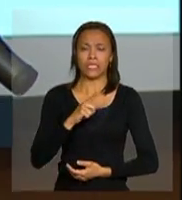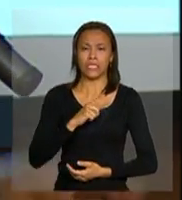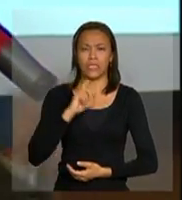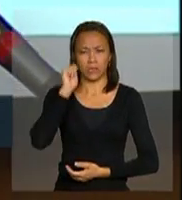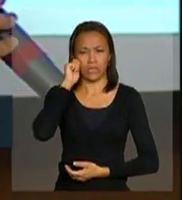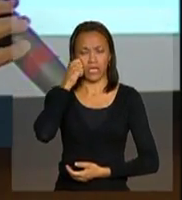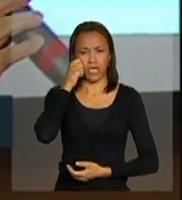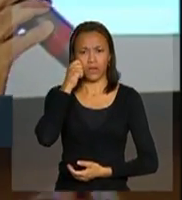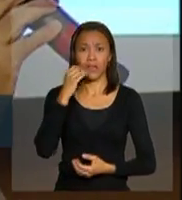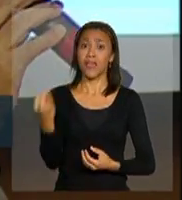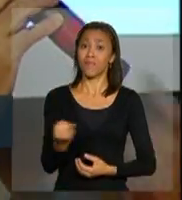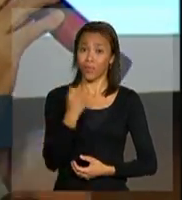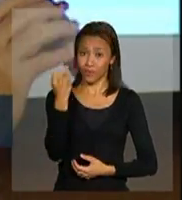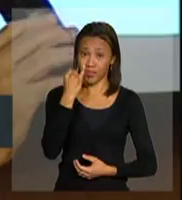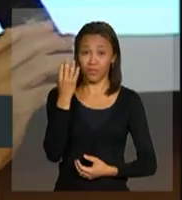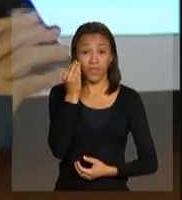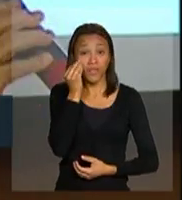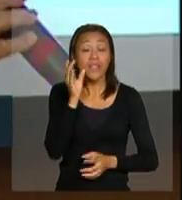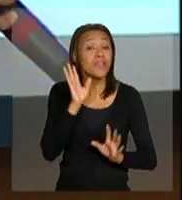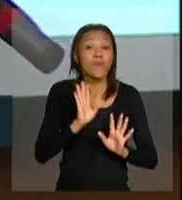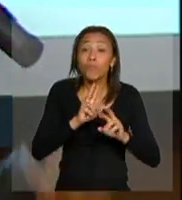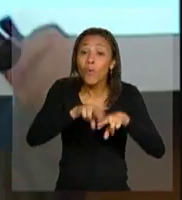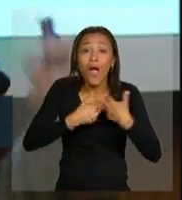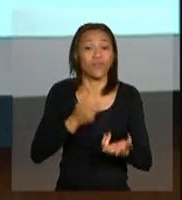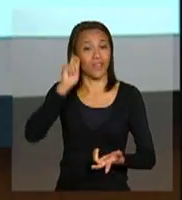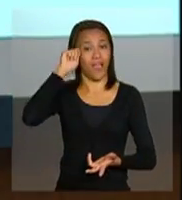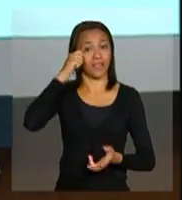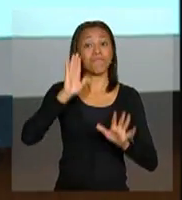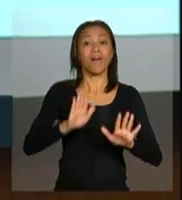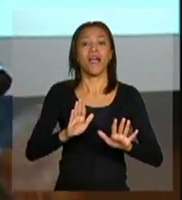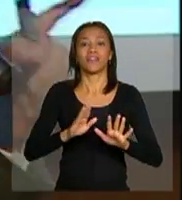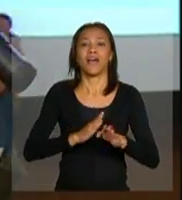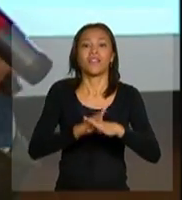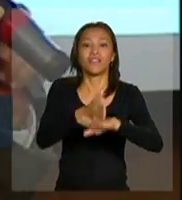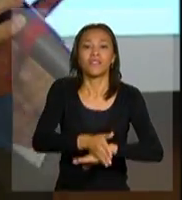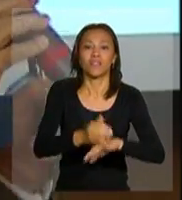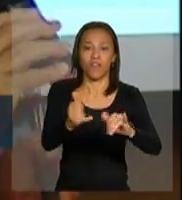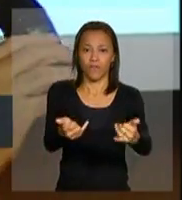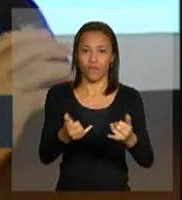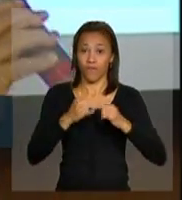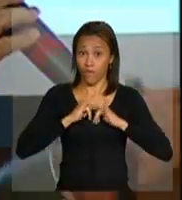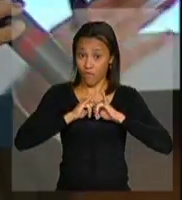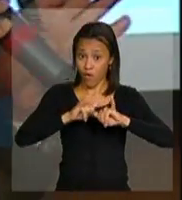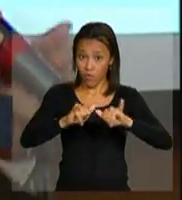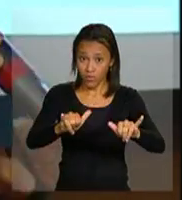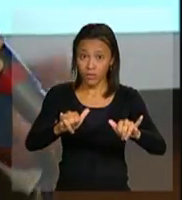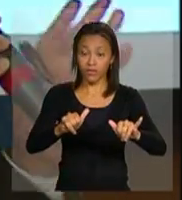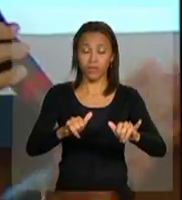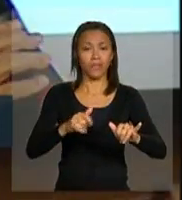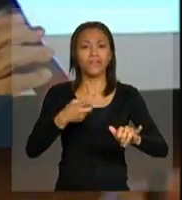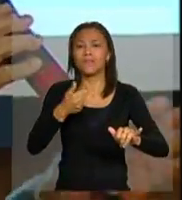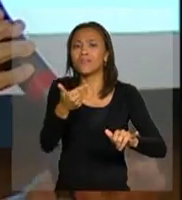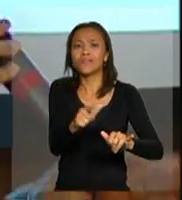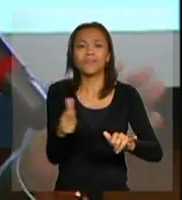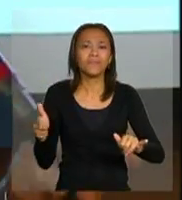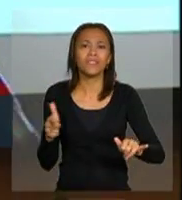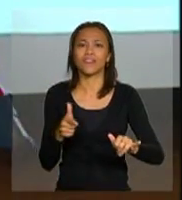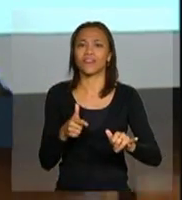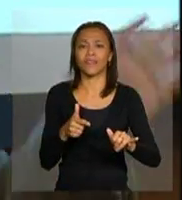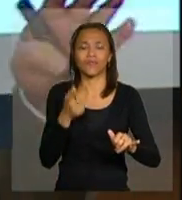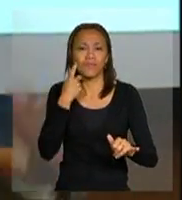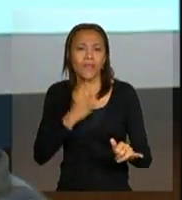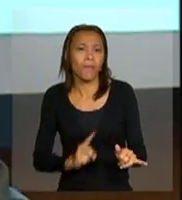recorte racial é importante não pela raça em si, mas pelo acesso à informação, pela situação de não acolhimento